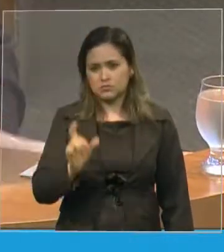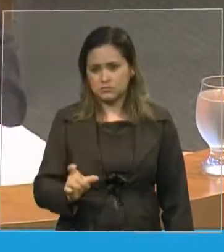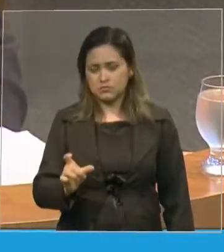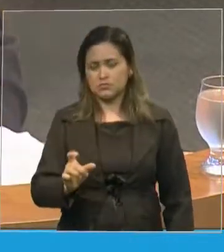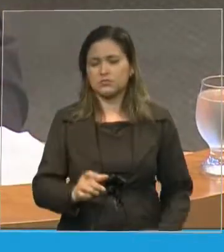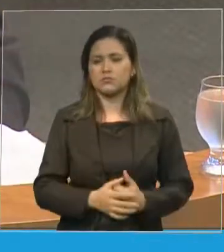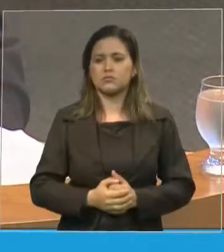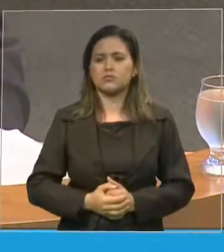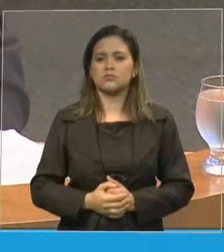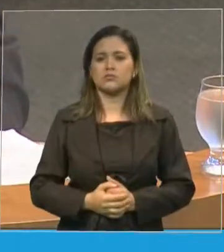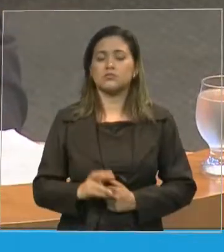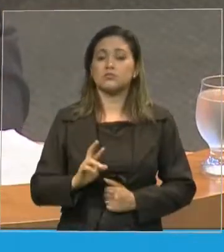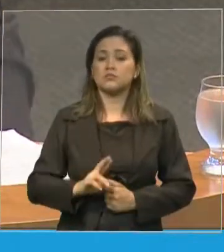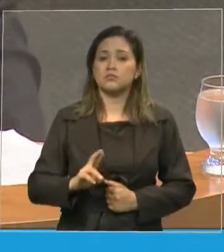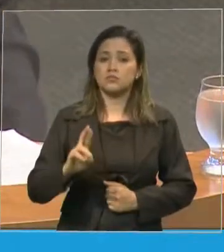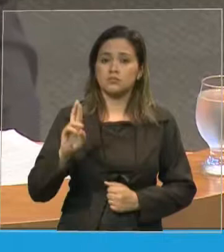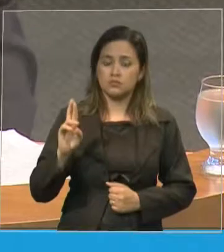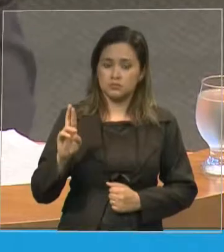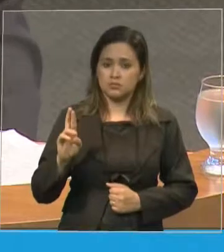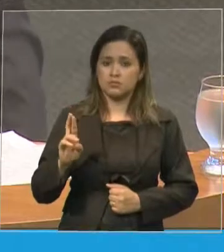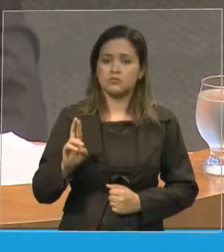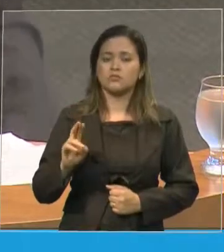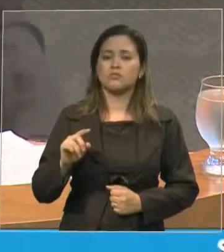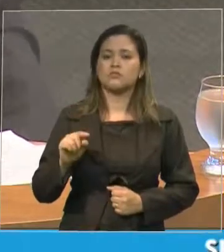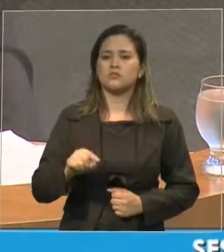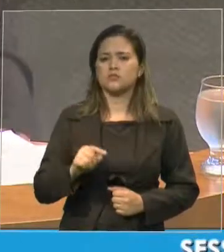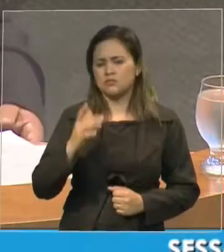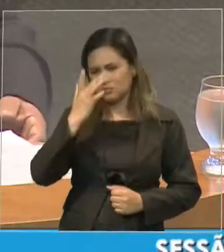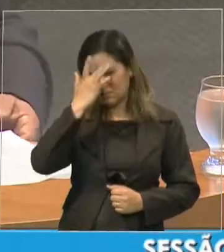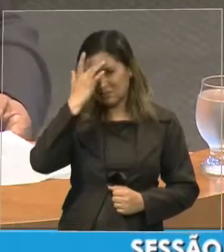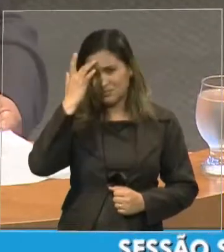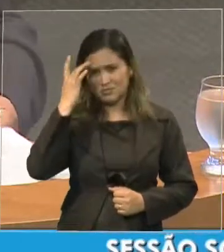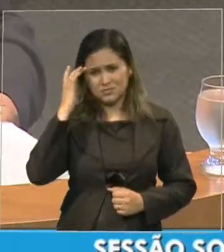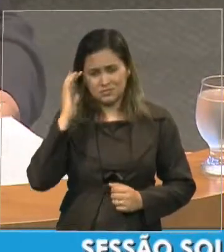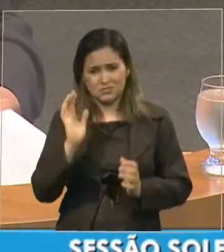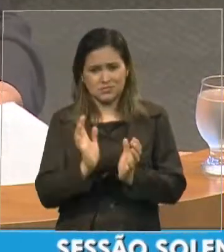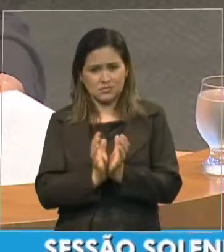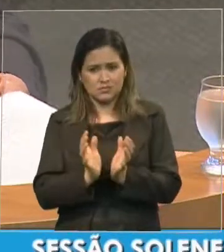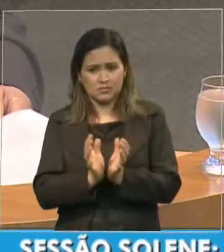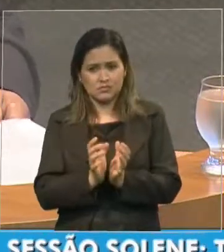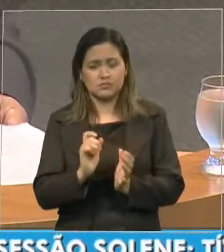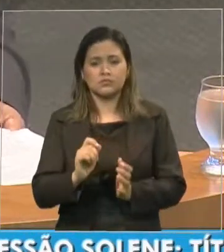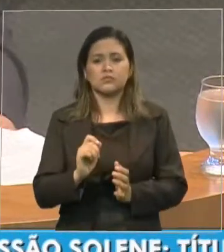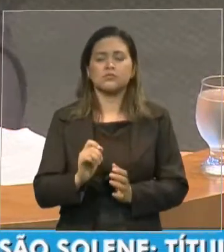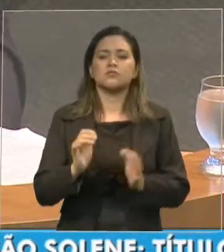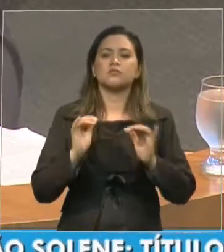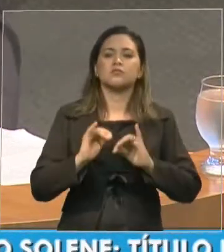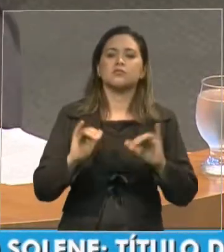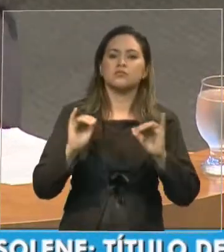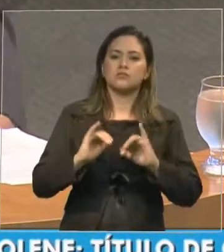desta grande legião de pessoas que queremos dizer,